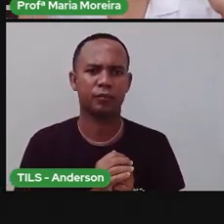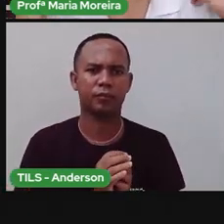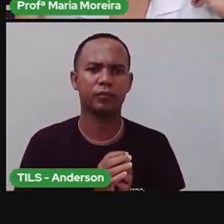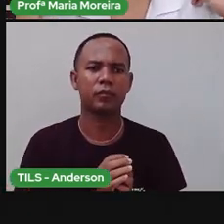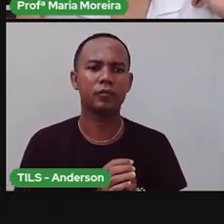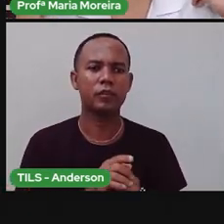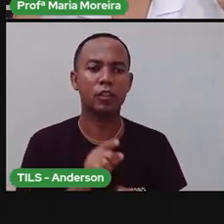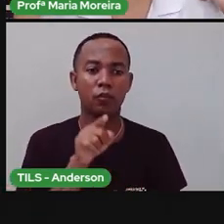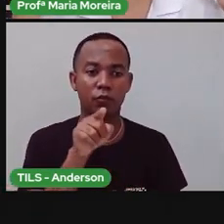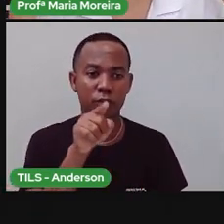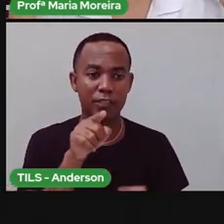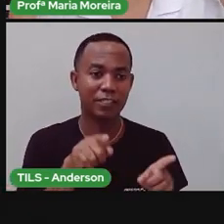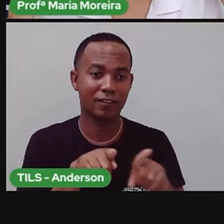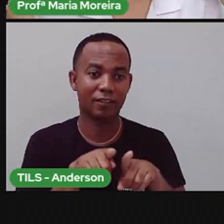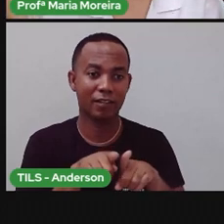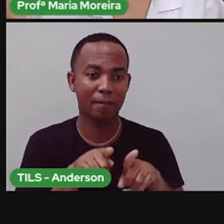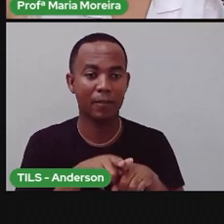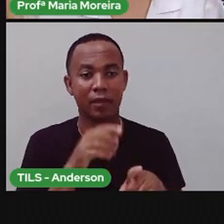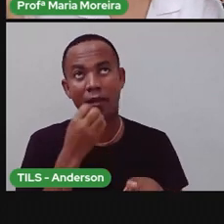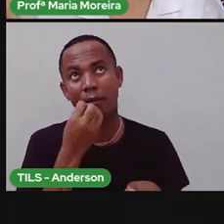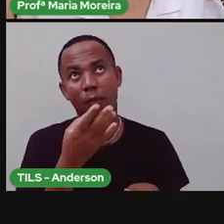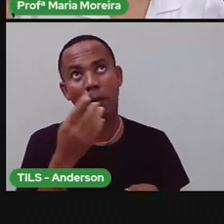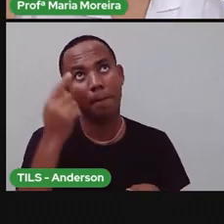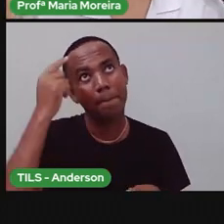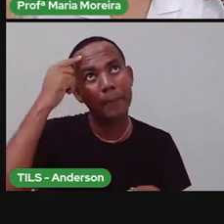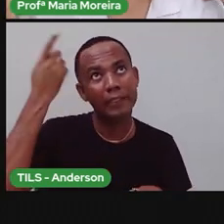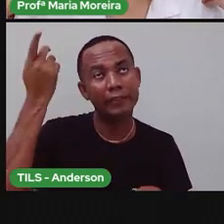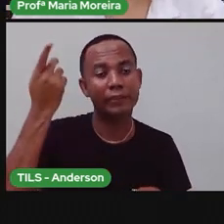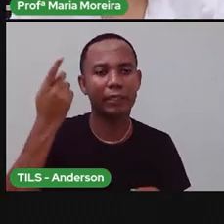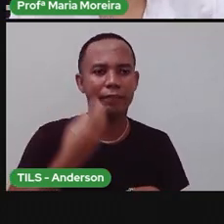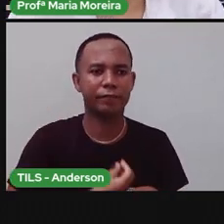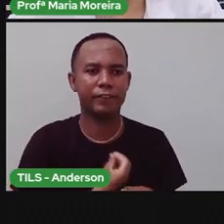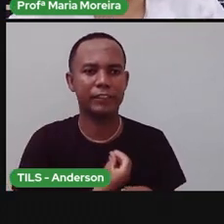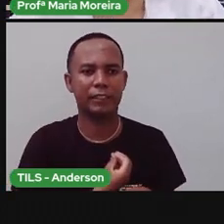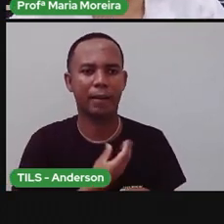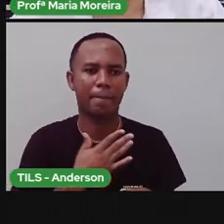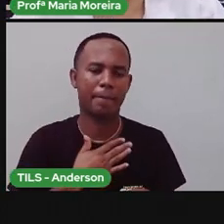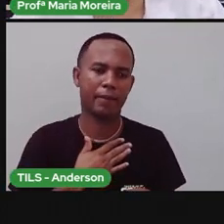você também constrói do que é bom e do que é ruim.